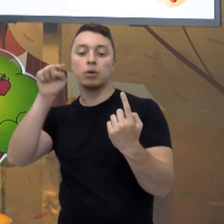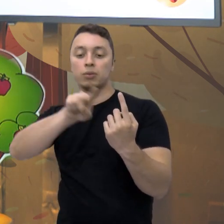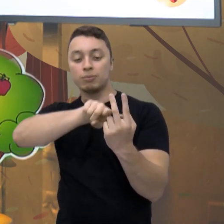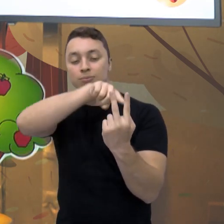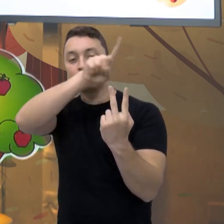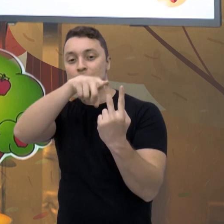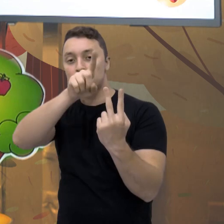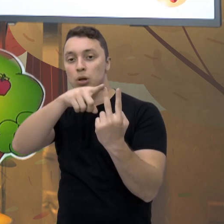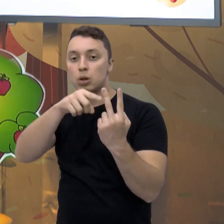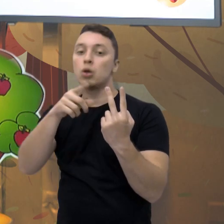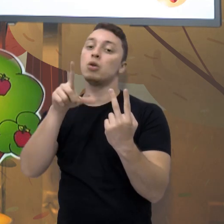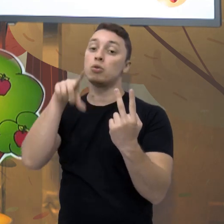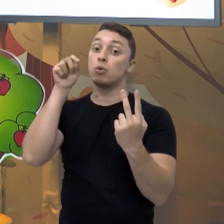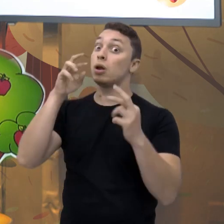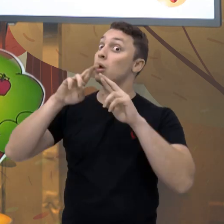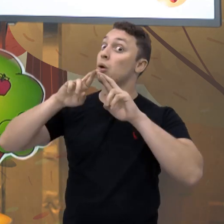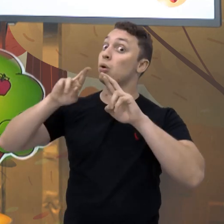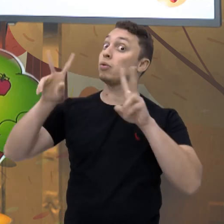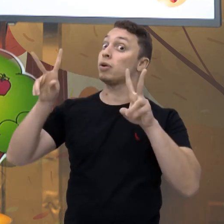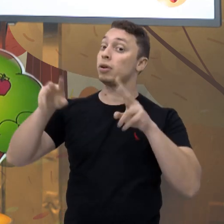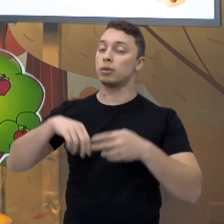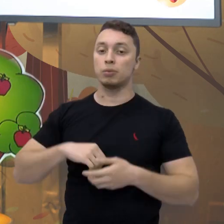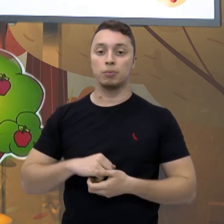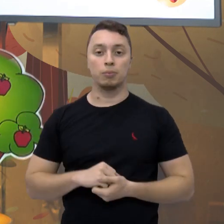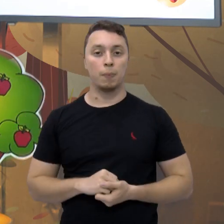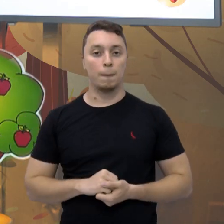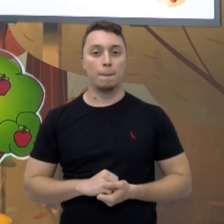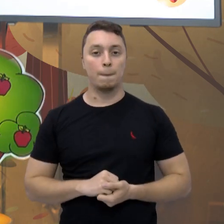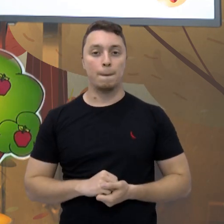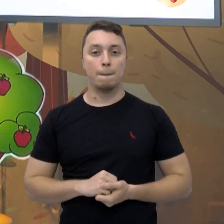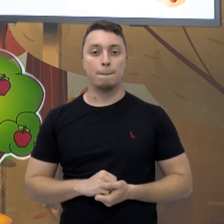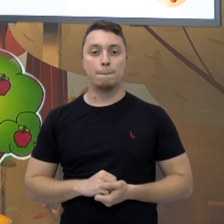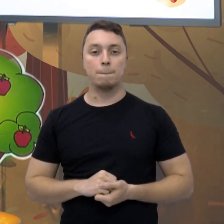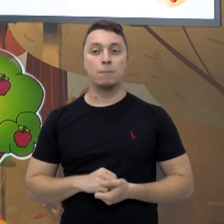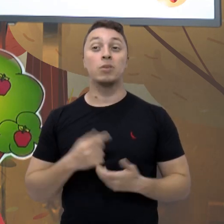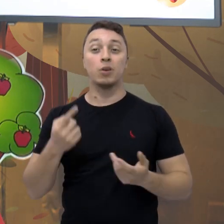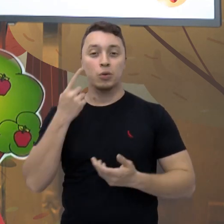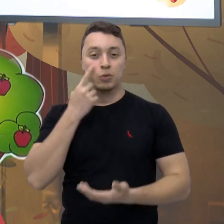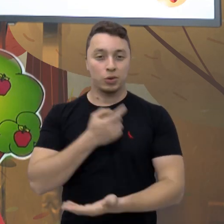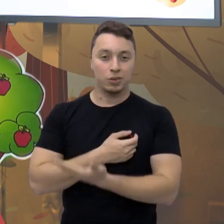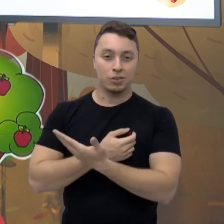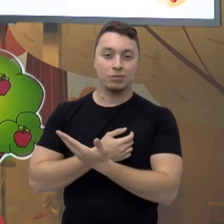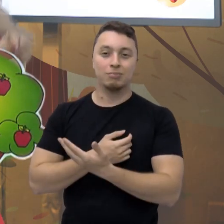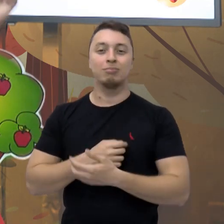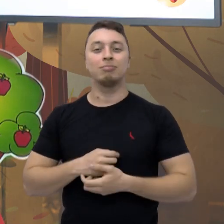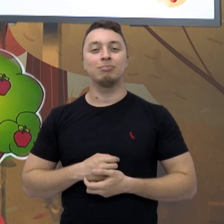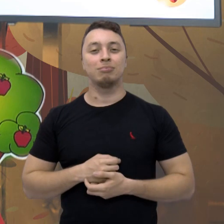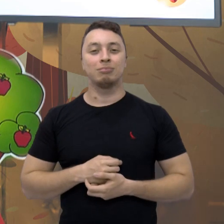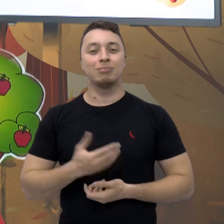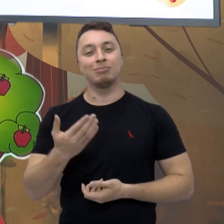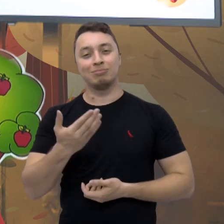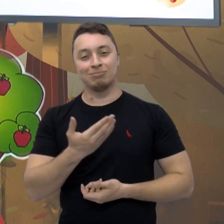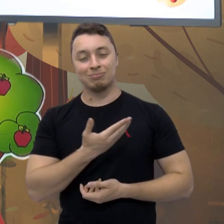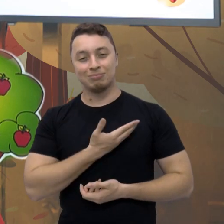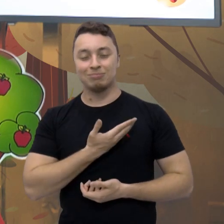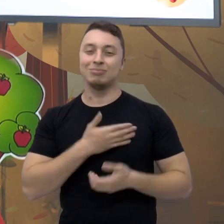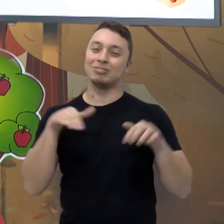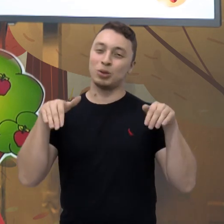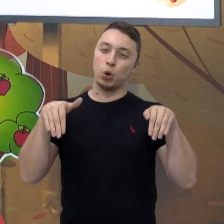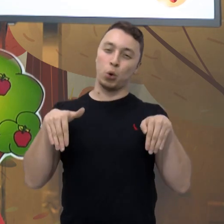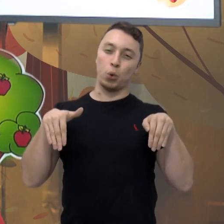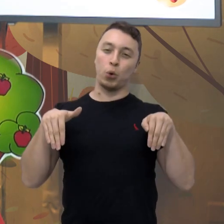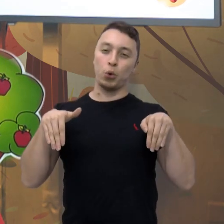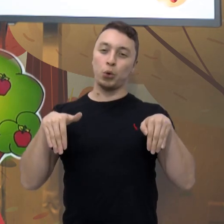frutas, vai ser bem legal. Tá certo? E olha quem apareceu. Apareceu o nosso... Canguru.